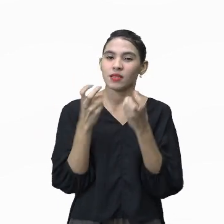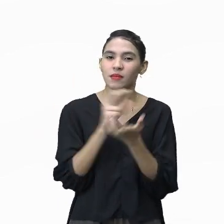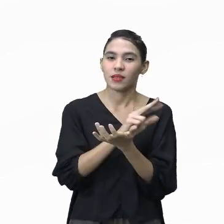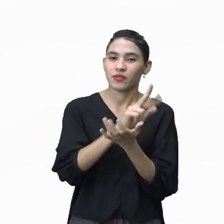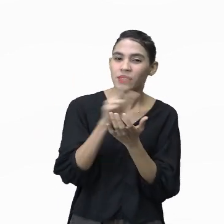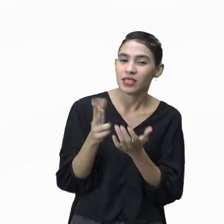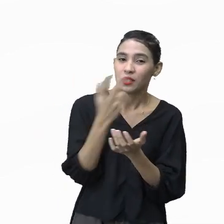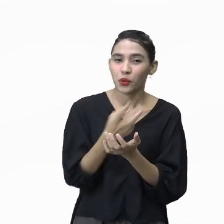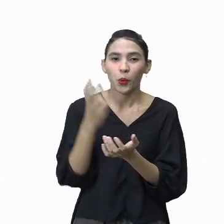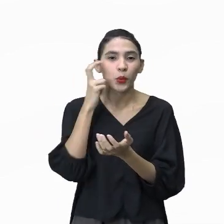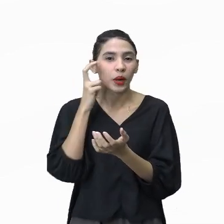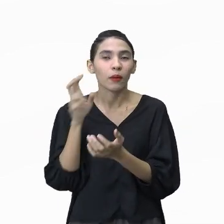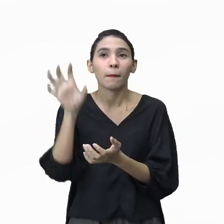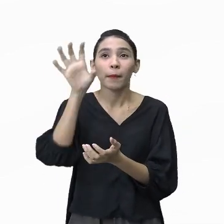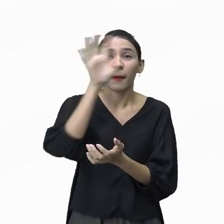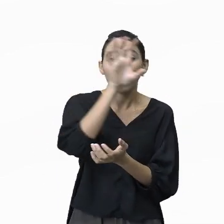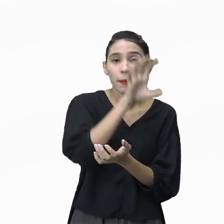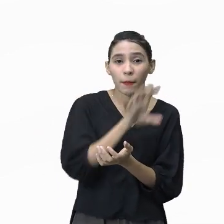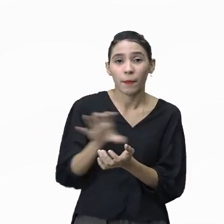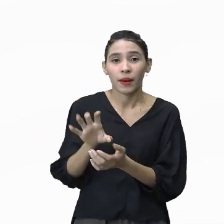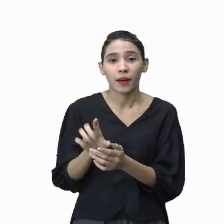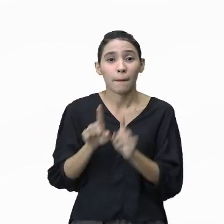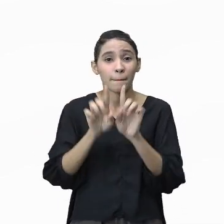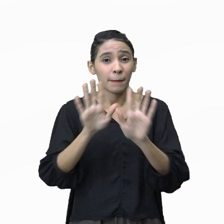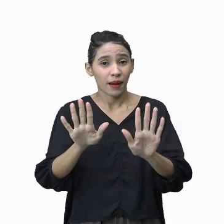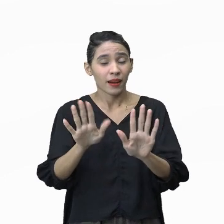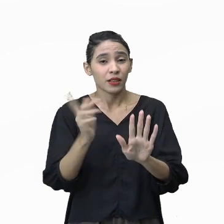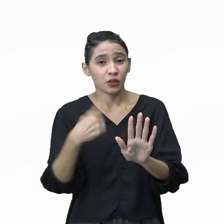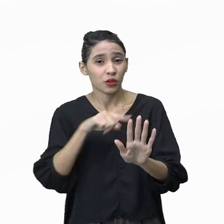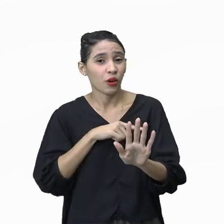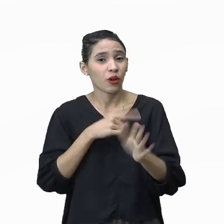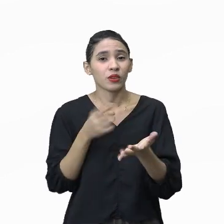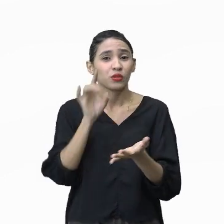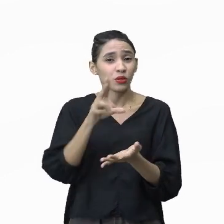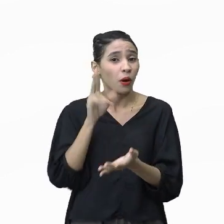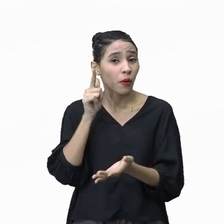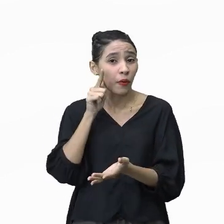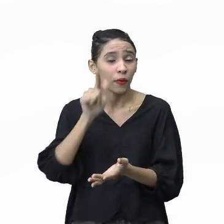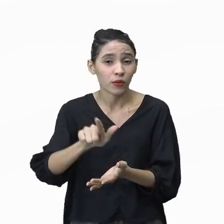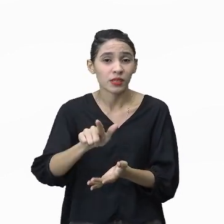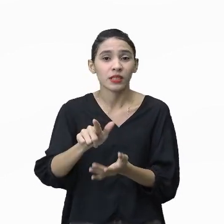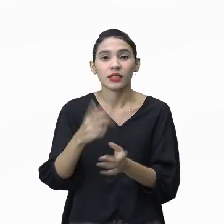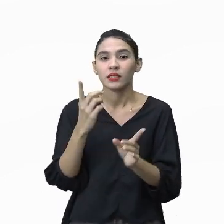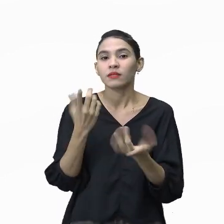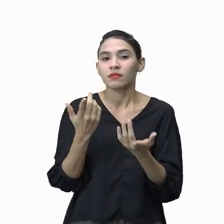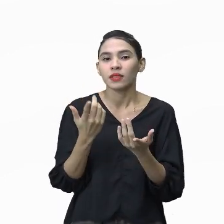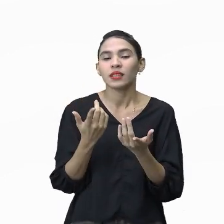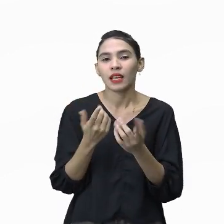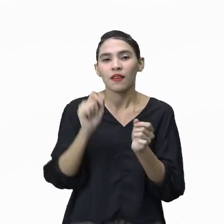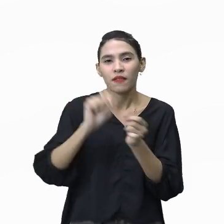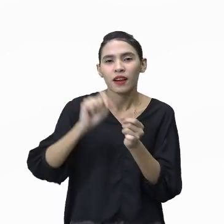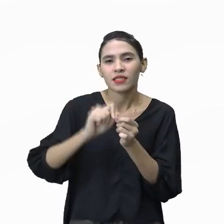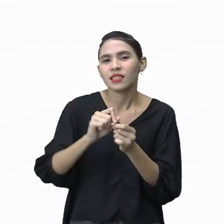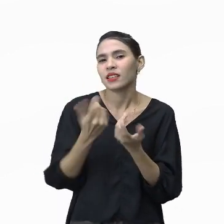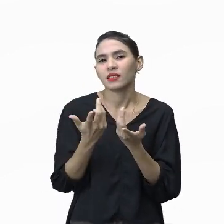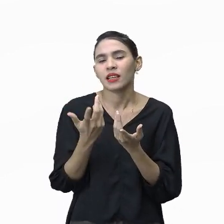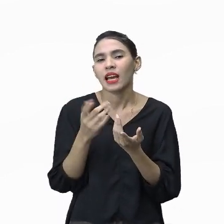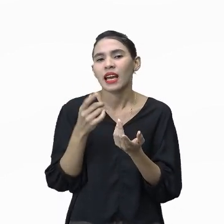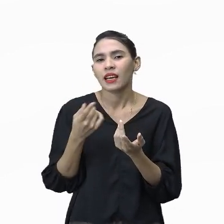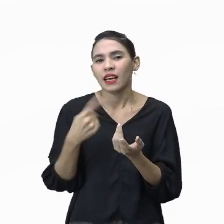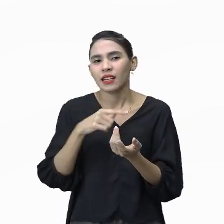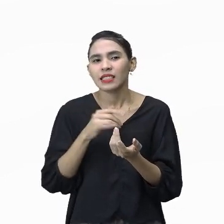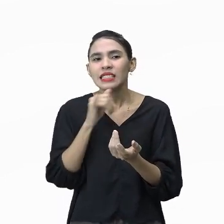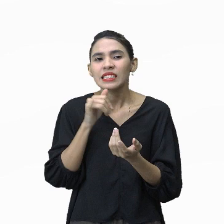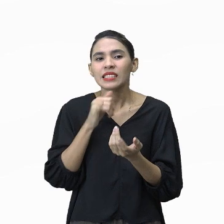em toda parte, né, nós só vamos conseguir fazer aquele o que está proposto lá no gráfico quando nós conseguimos